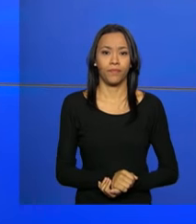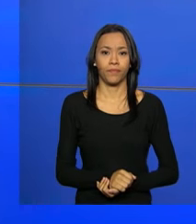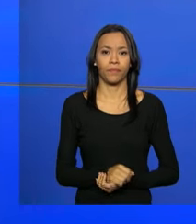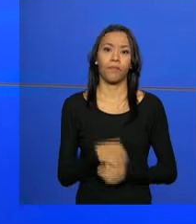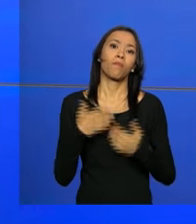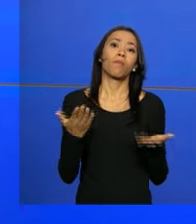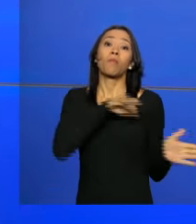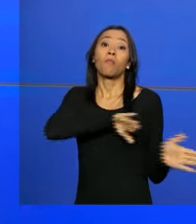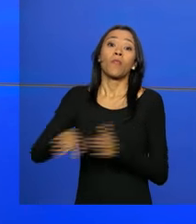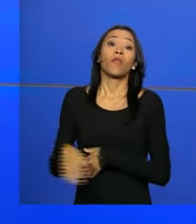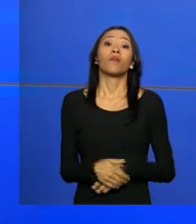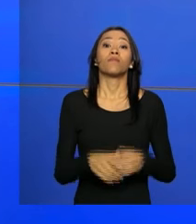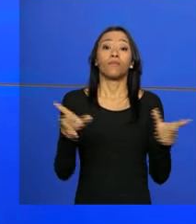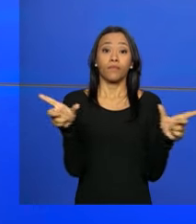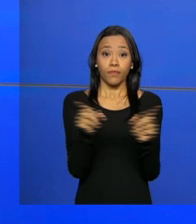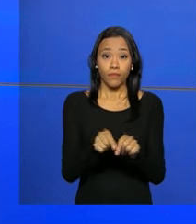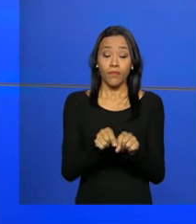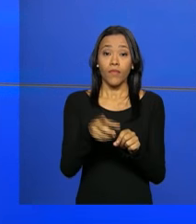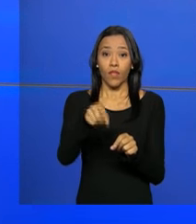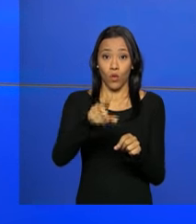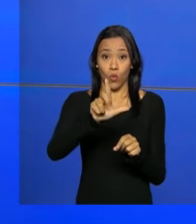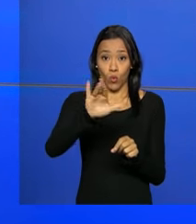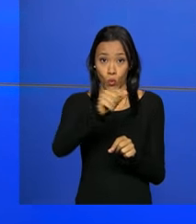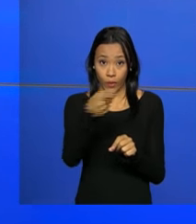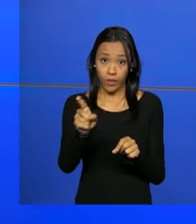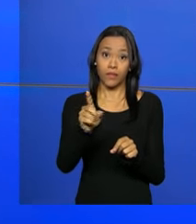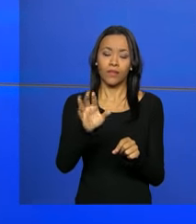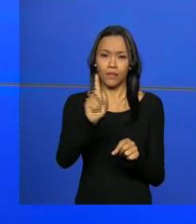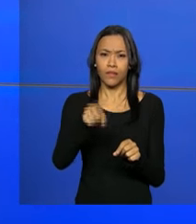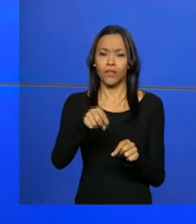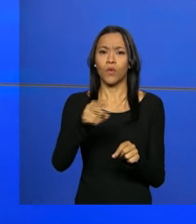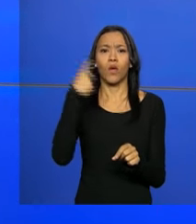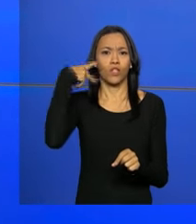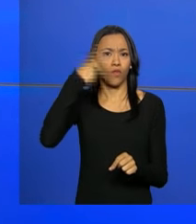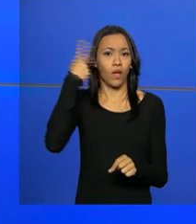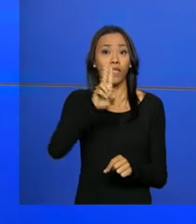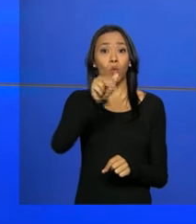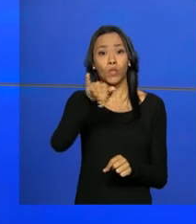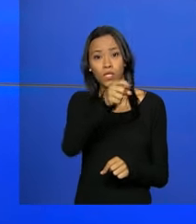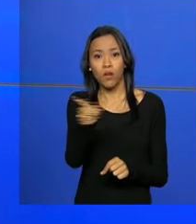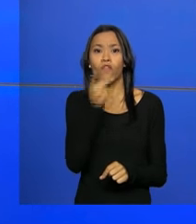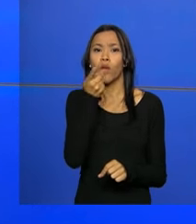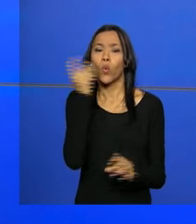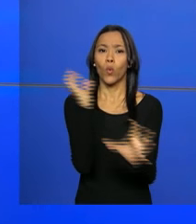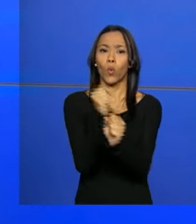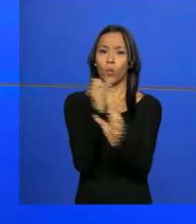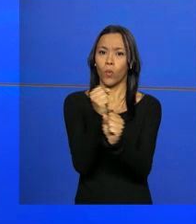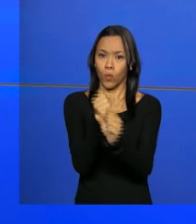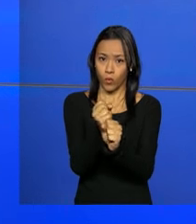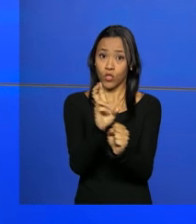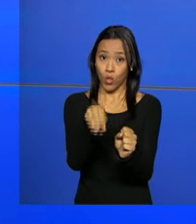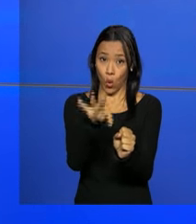O advogado-geral da União, Luiz Inácio Adams, esteve ontem na Comissão Mista de Orçamento para falar da prestação de contas da